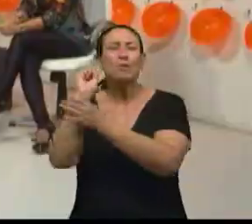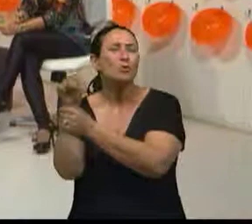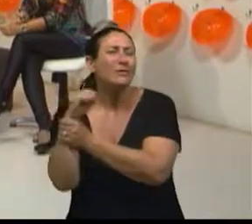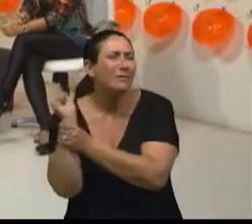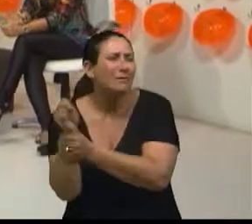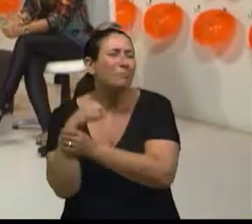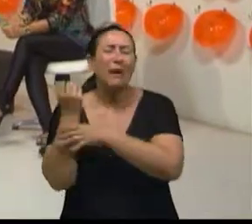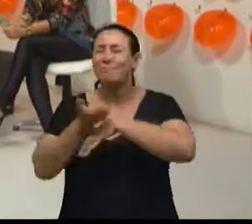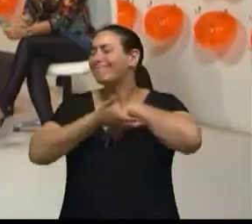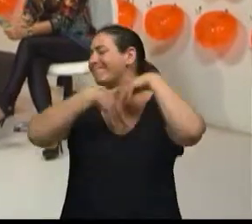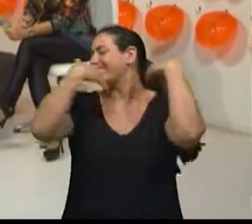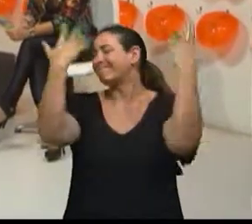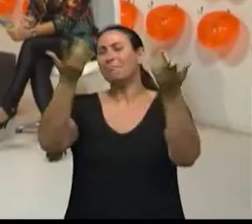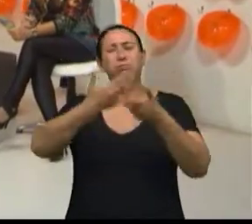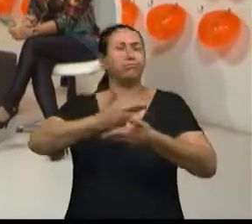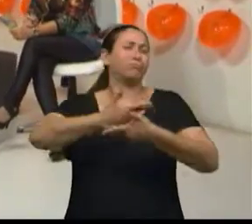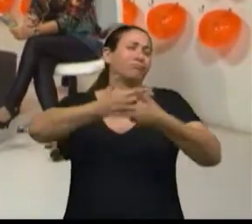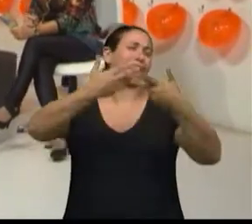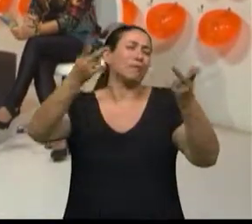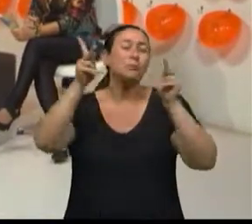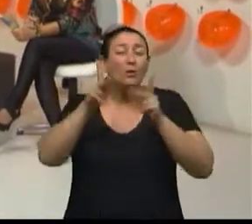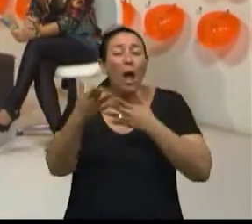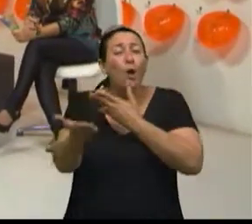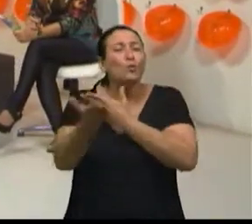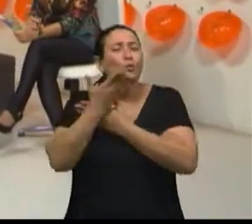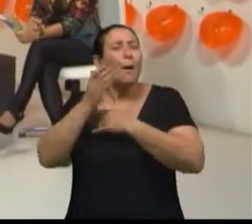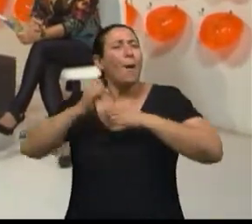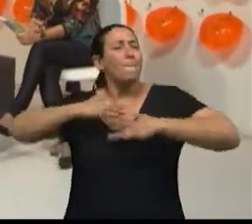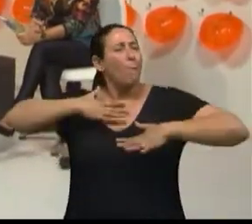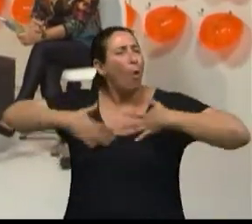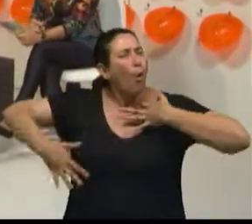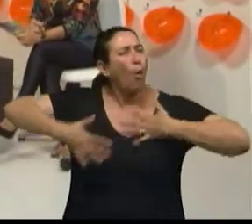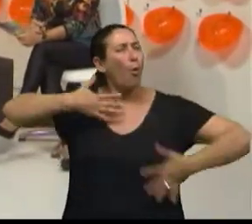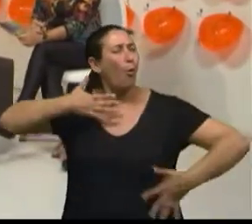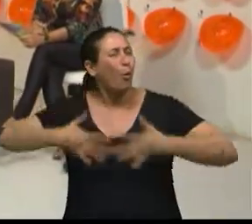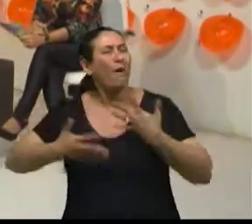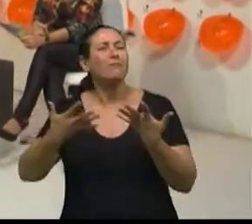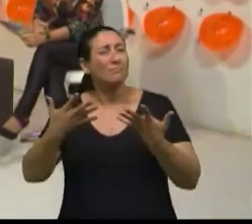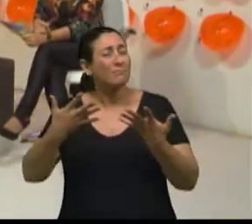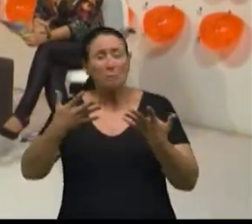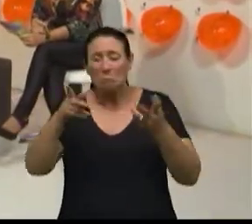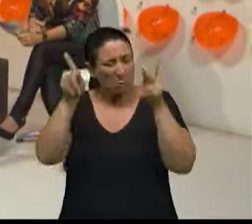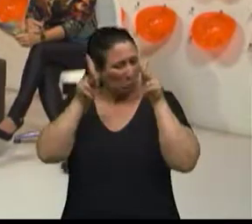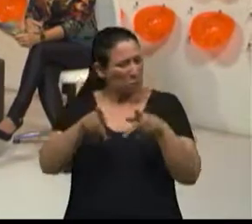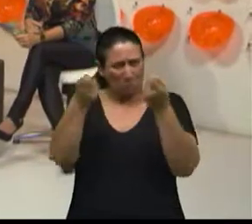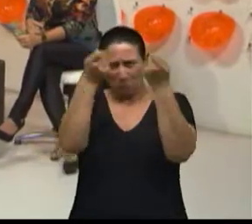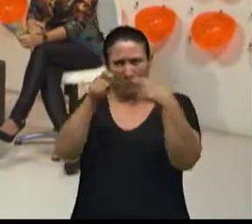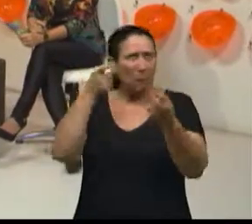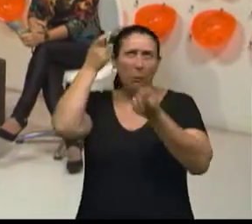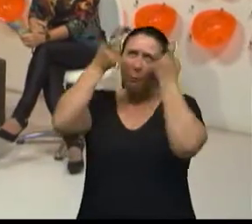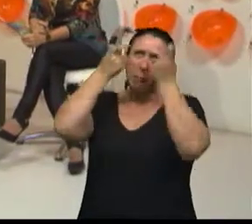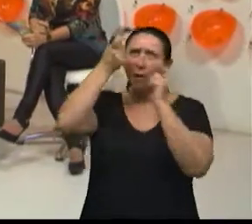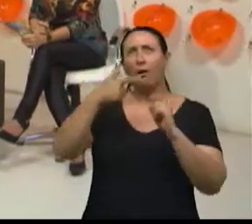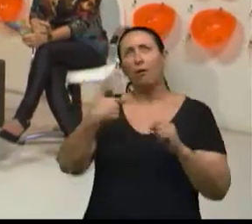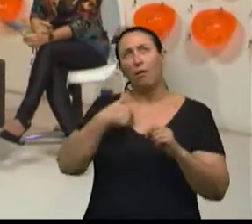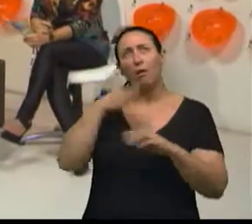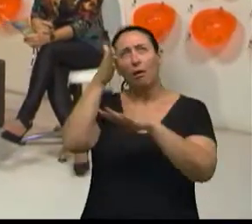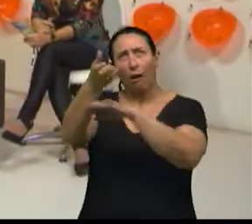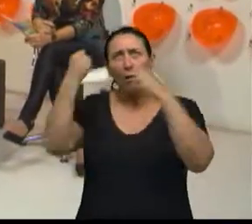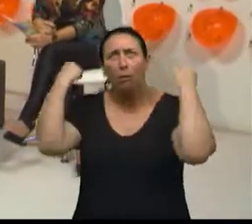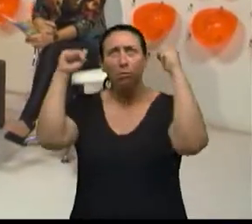fisioterapia, para fazer com que a pessoa comece a se movimentar, tu não vai precisar ir direto para uma academia, fazer